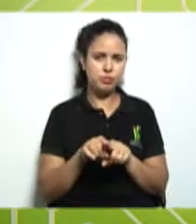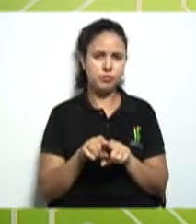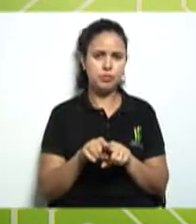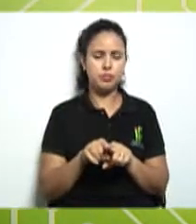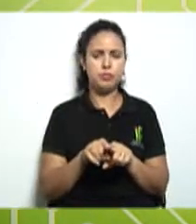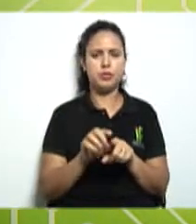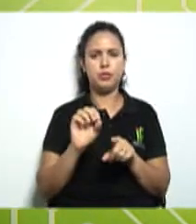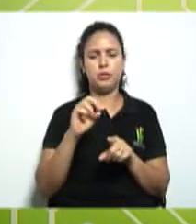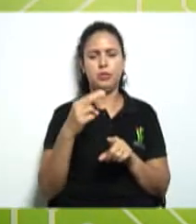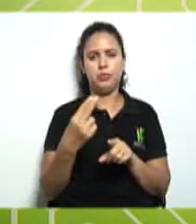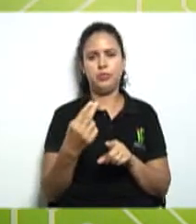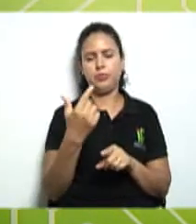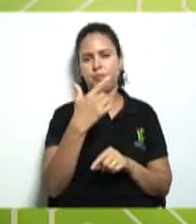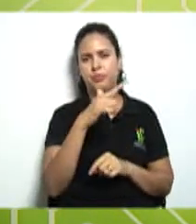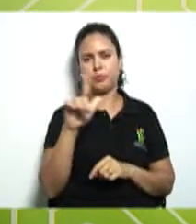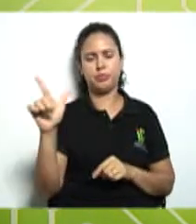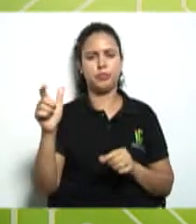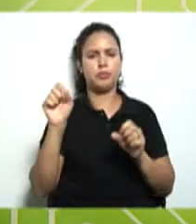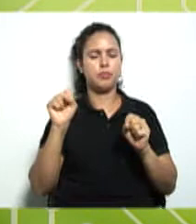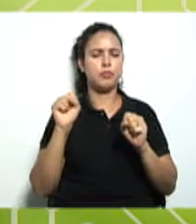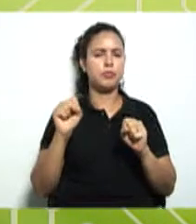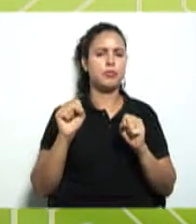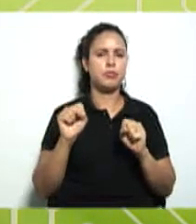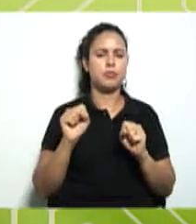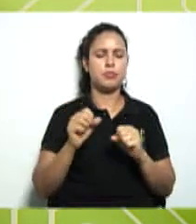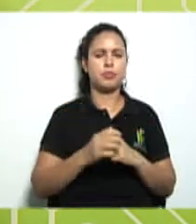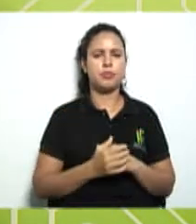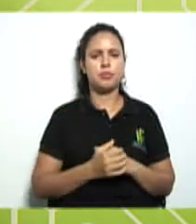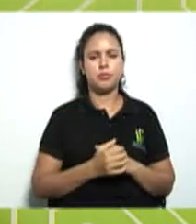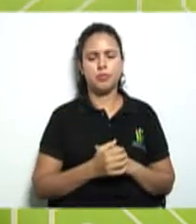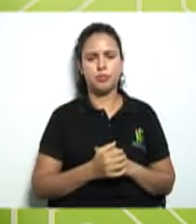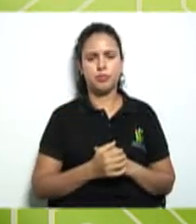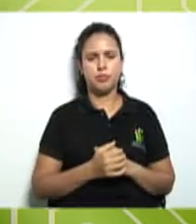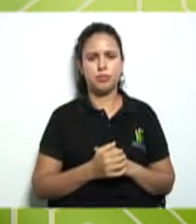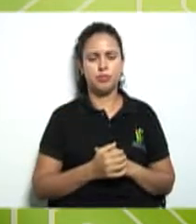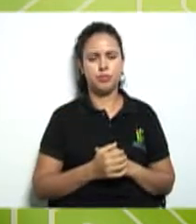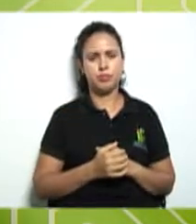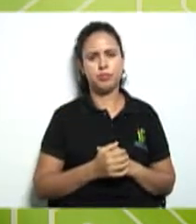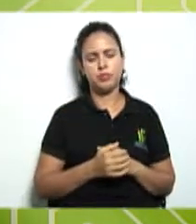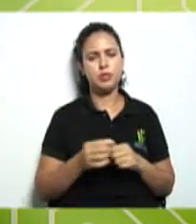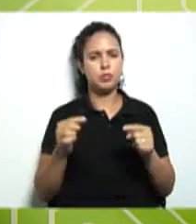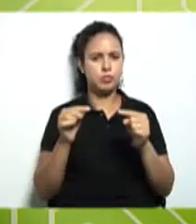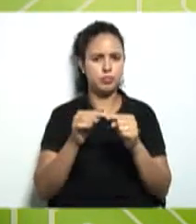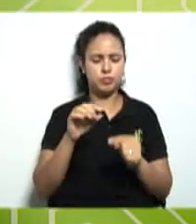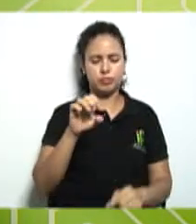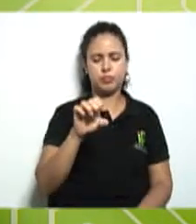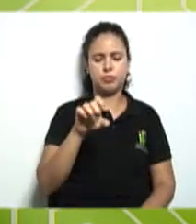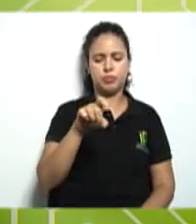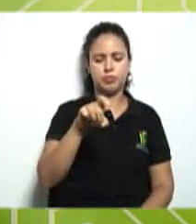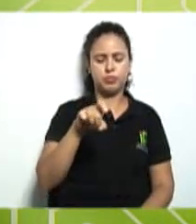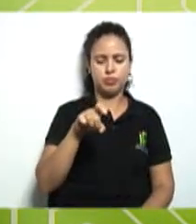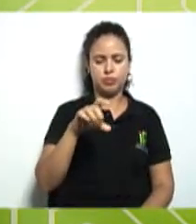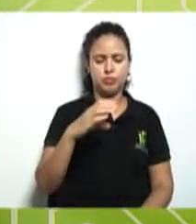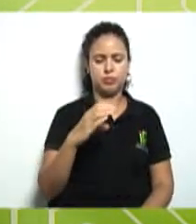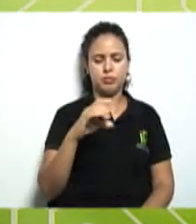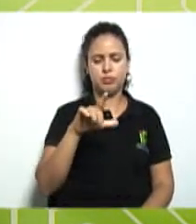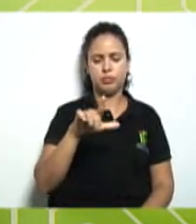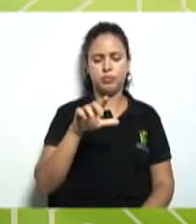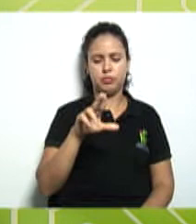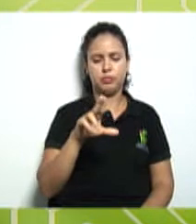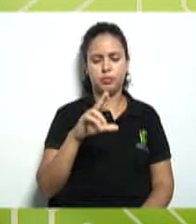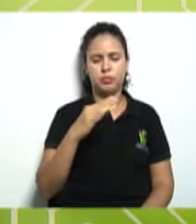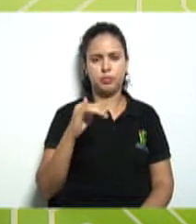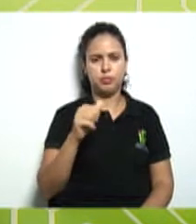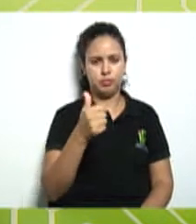outro outro ponto aqui que pode ser no caso da considerado como exclusão caso esse